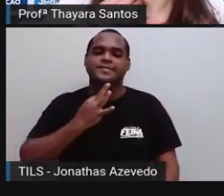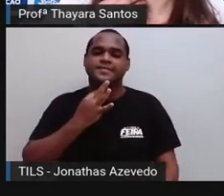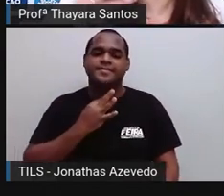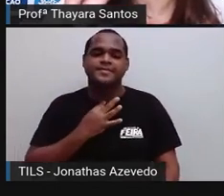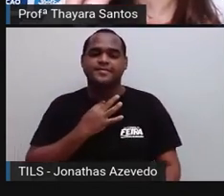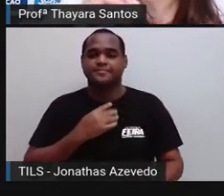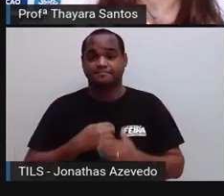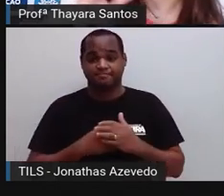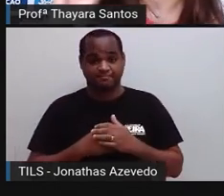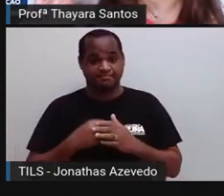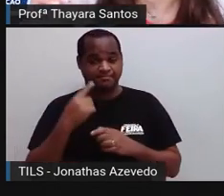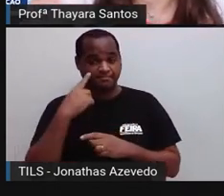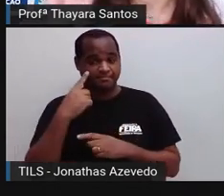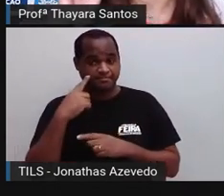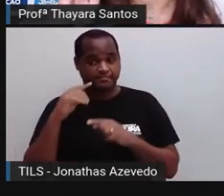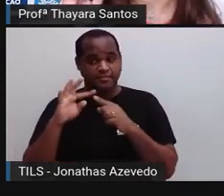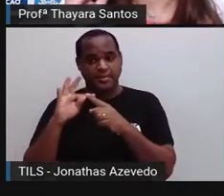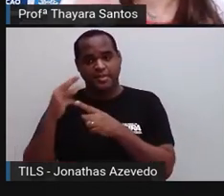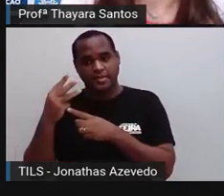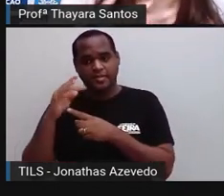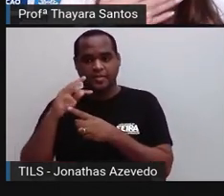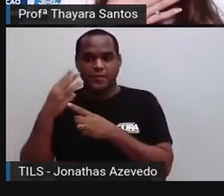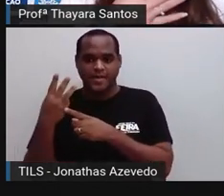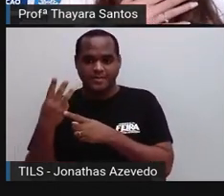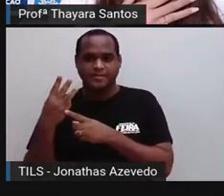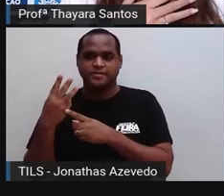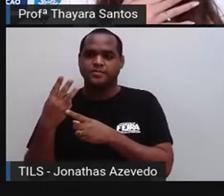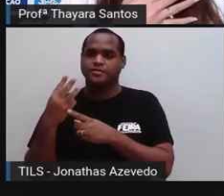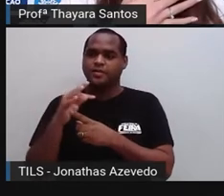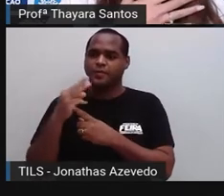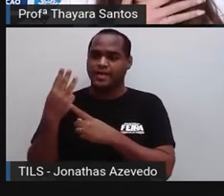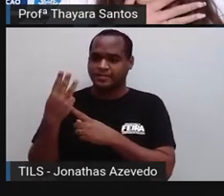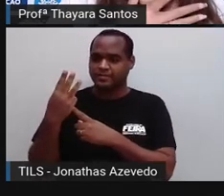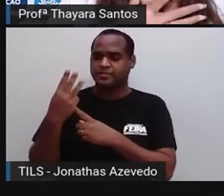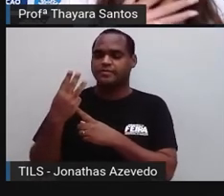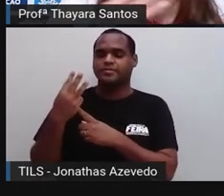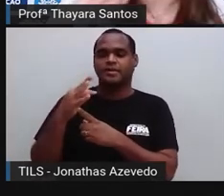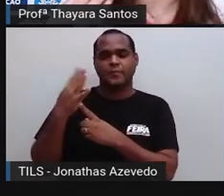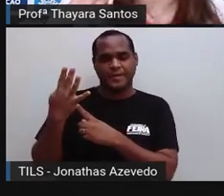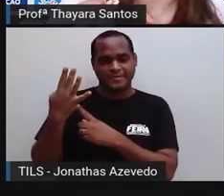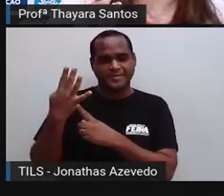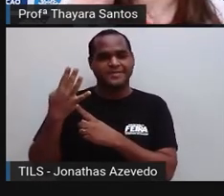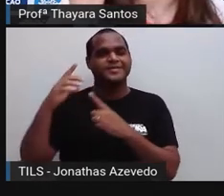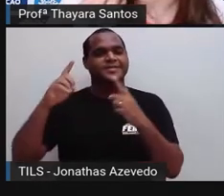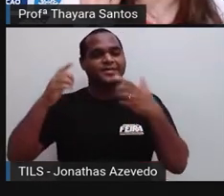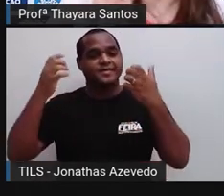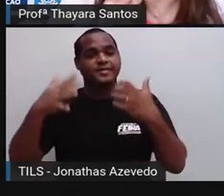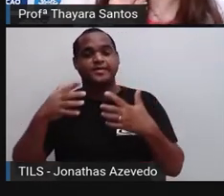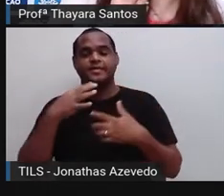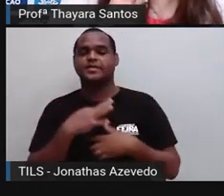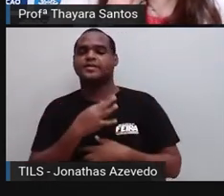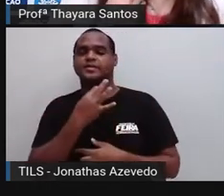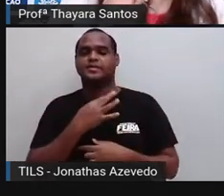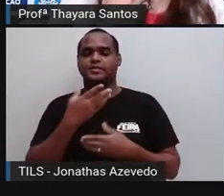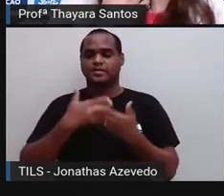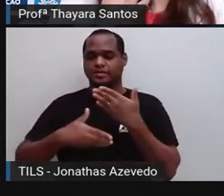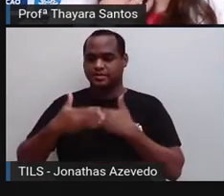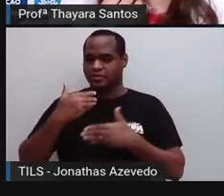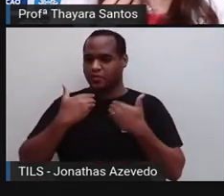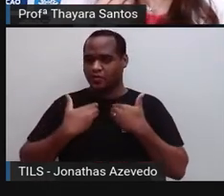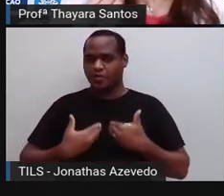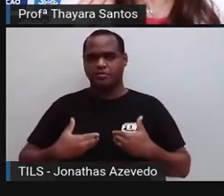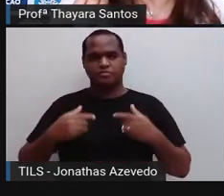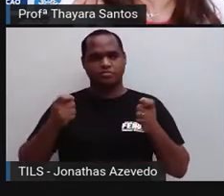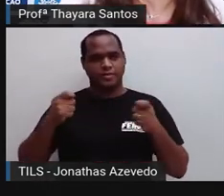tanto o T3 quanto o T4, eles estão relacionados com a tireoide e eles atuam no metabolismo do nosso corpo.